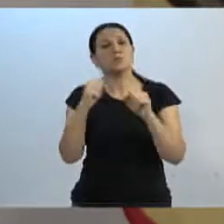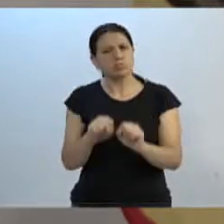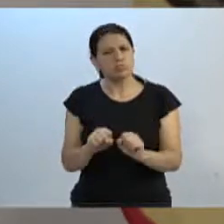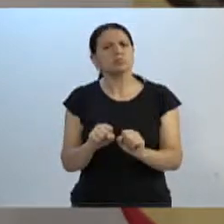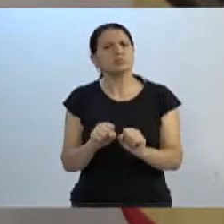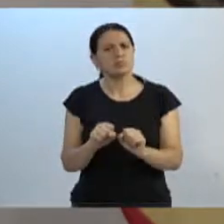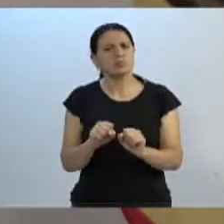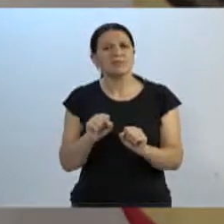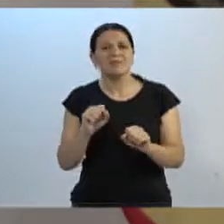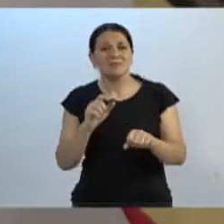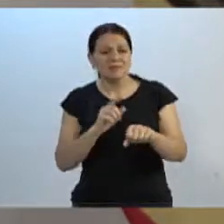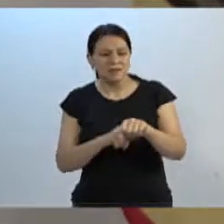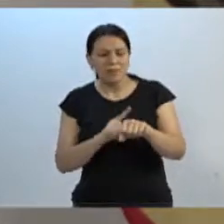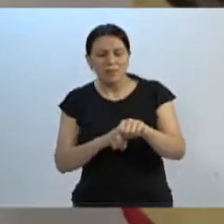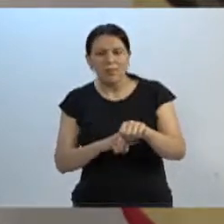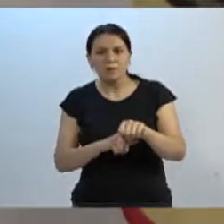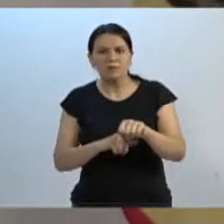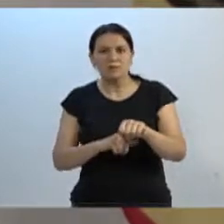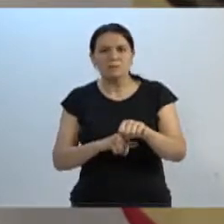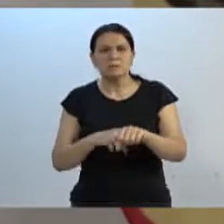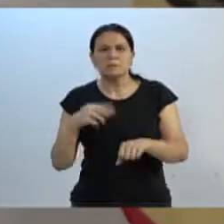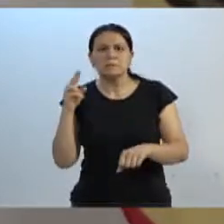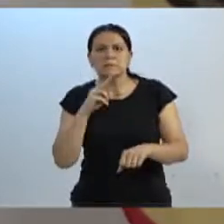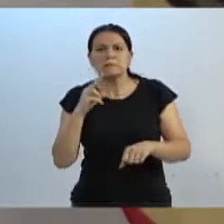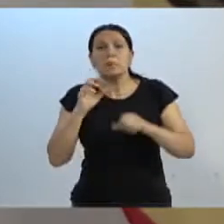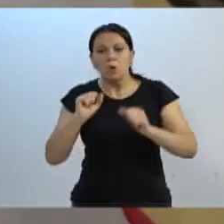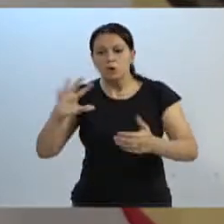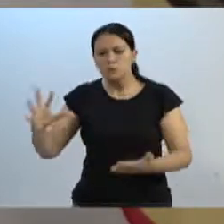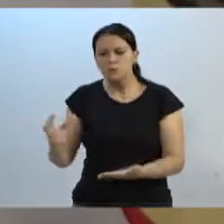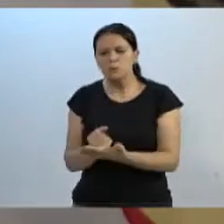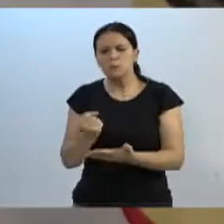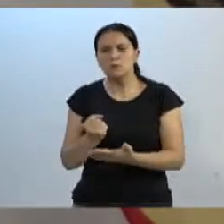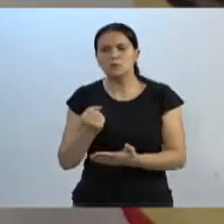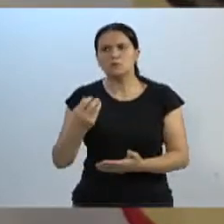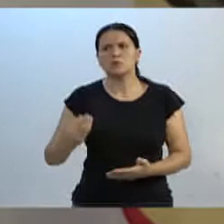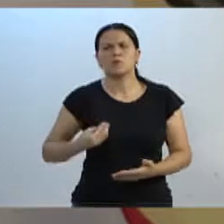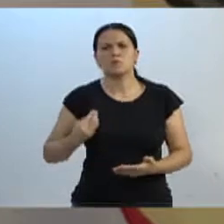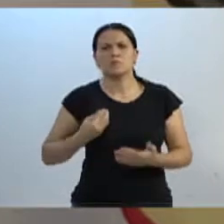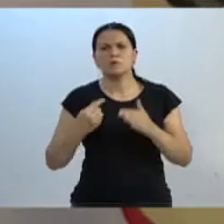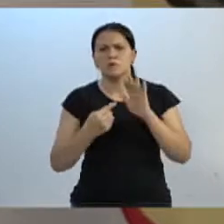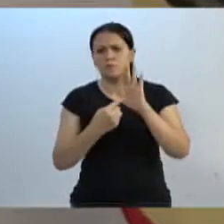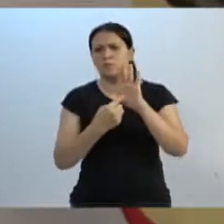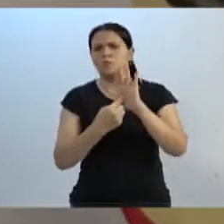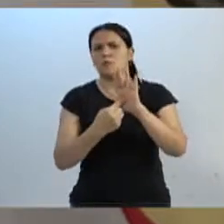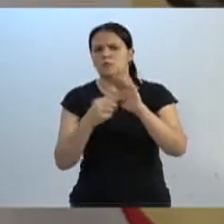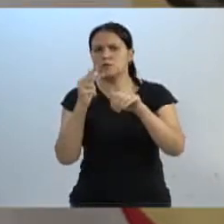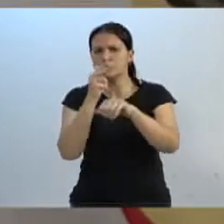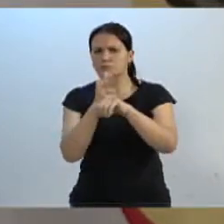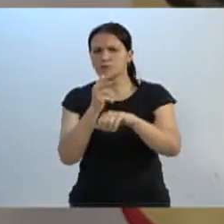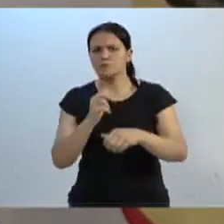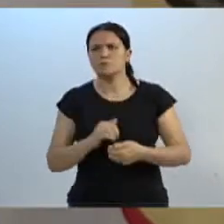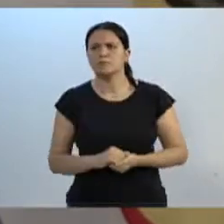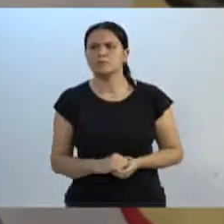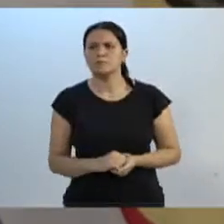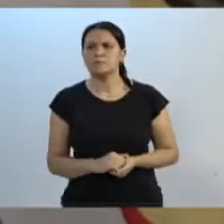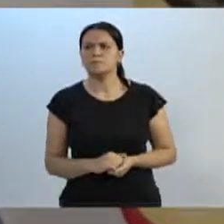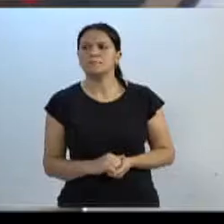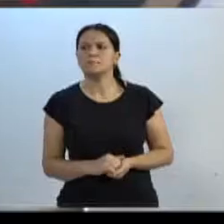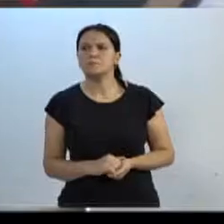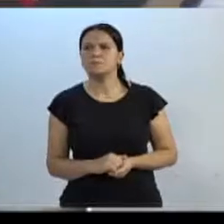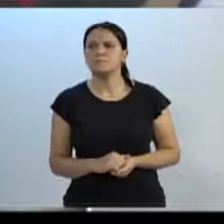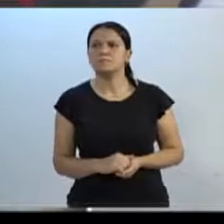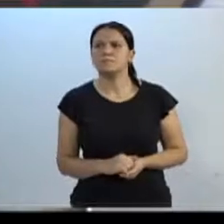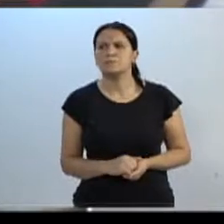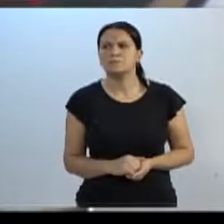situação de risco pode salvar uma vida ou muito mais. Gostaria que a TVL mostrasse o videozinho lá. Quando